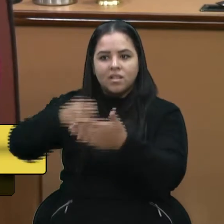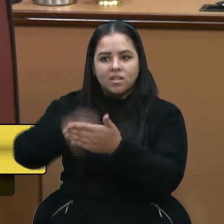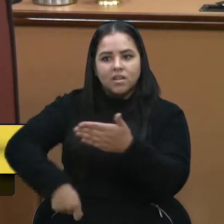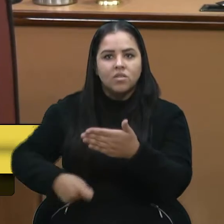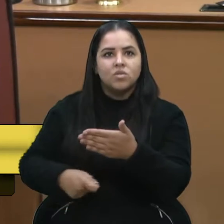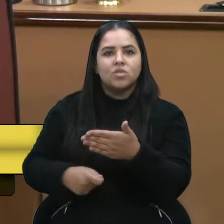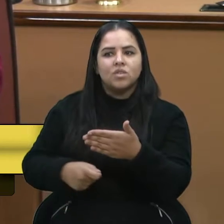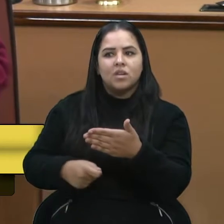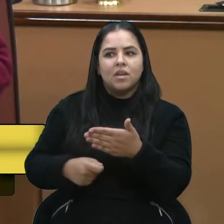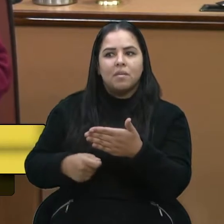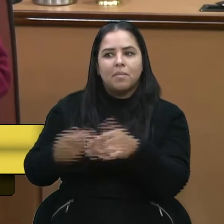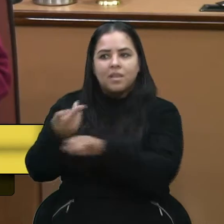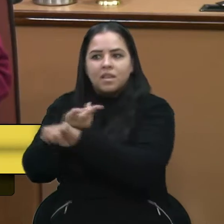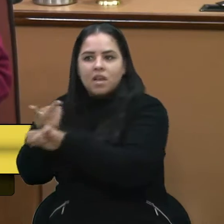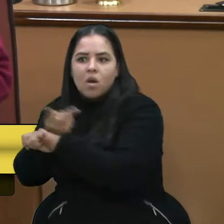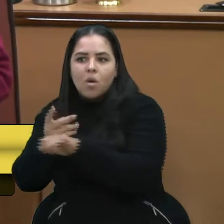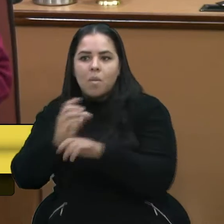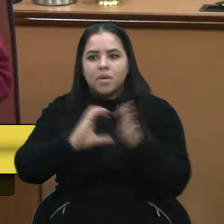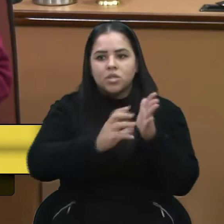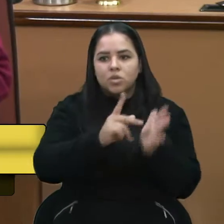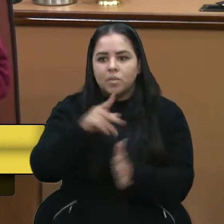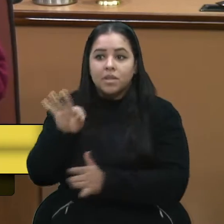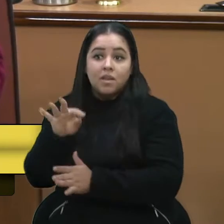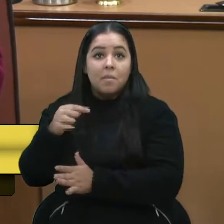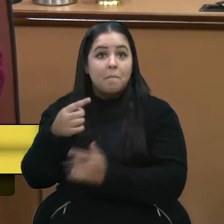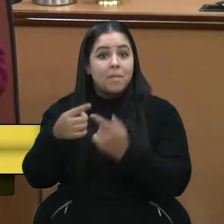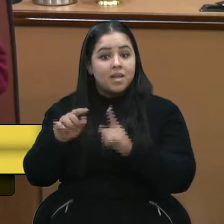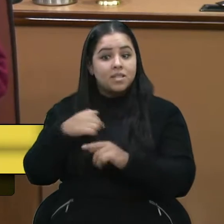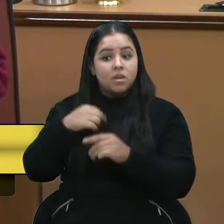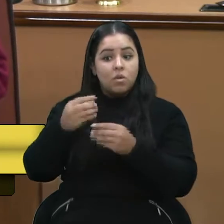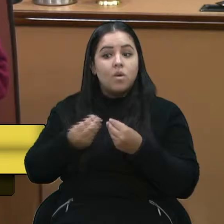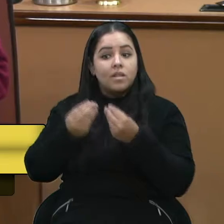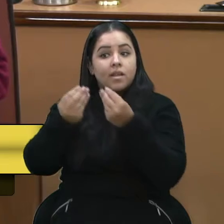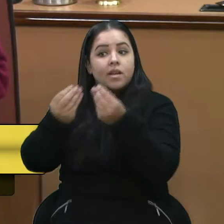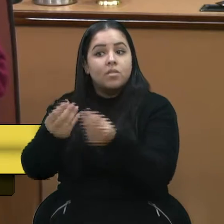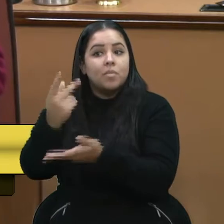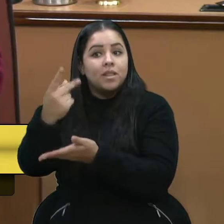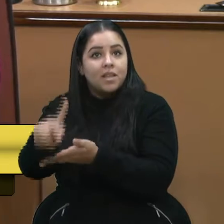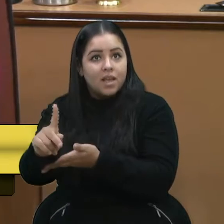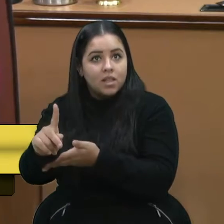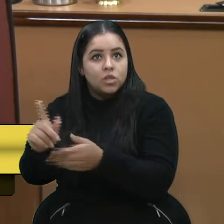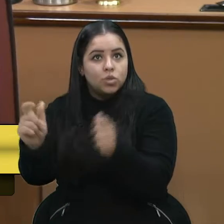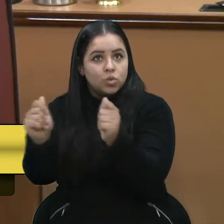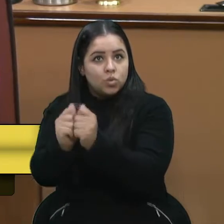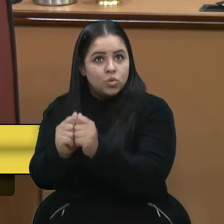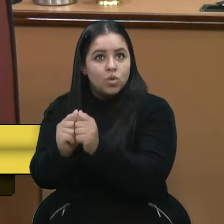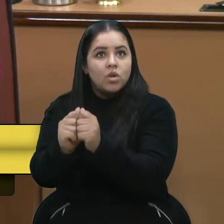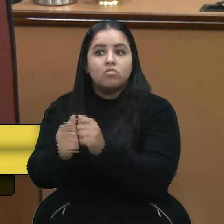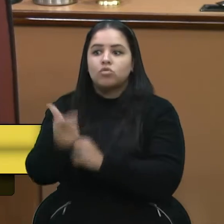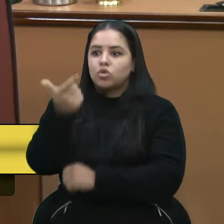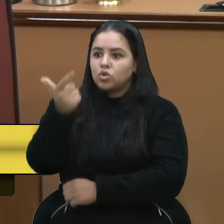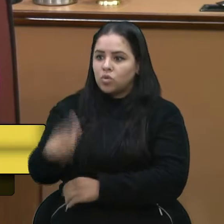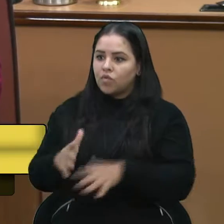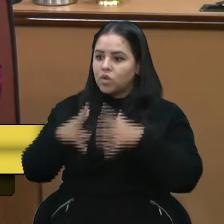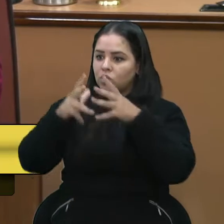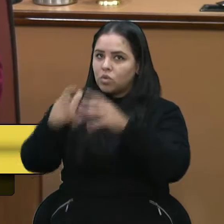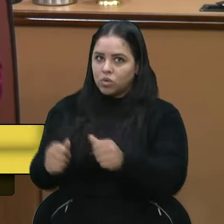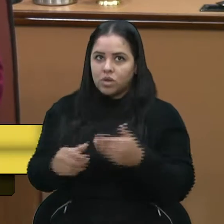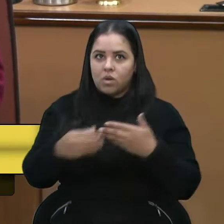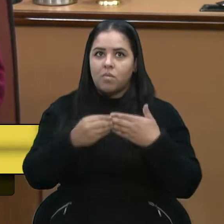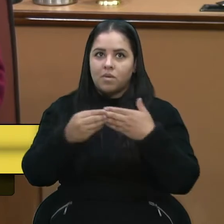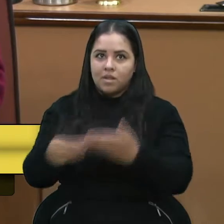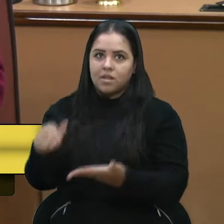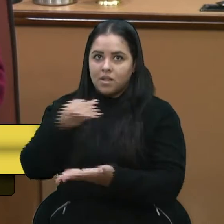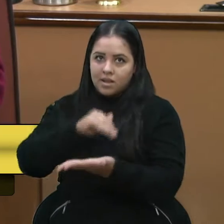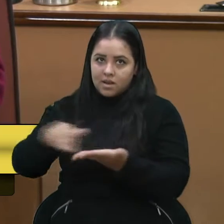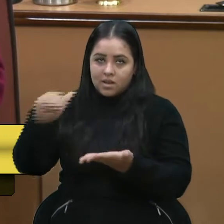perseguição ao PT, mas estarei levando para ela pessoalmente. Volto a dizer a todos que estão nos acompanhando. A secretária se